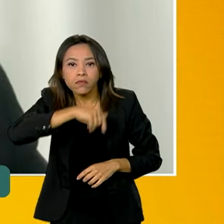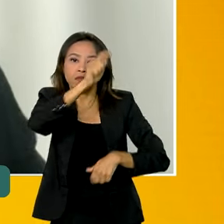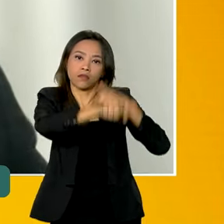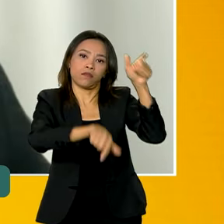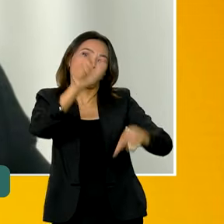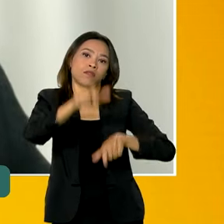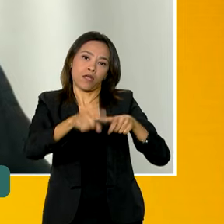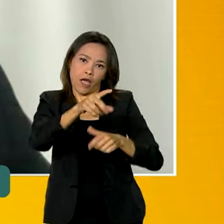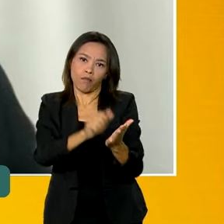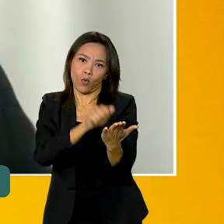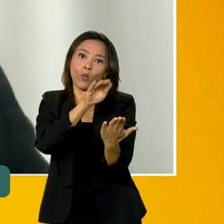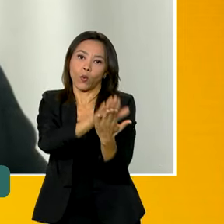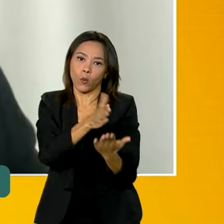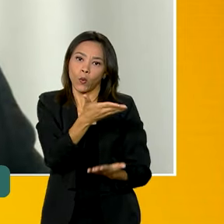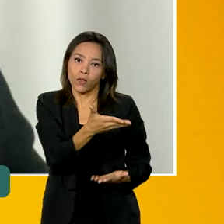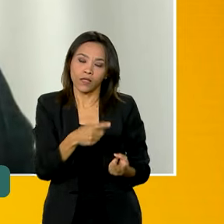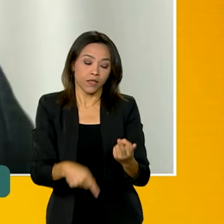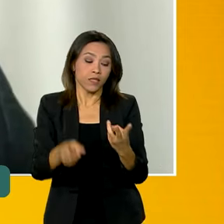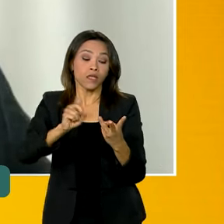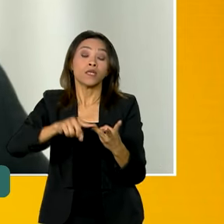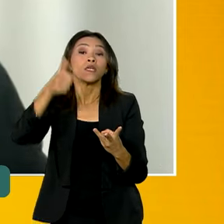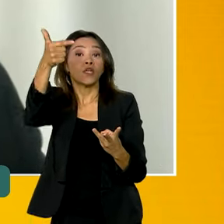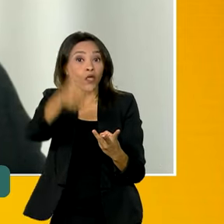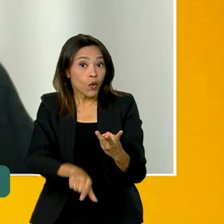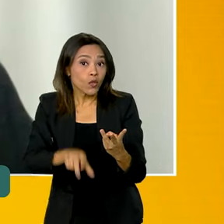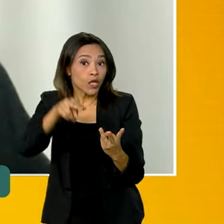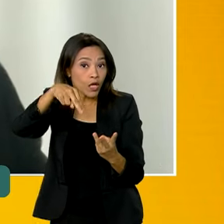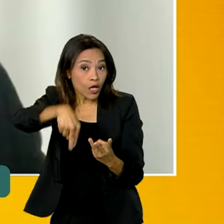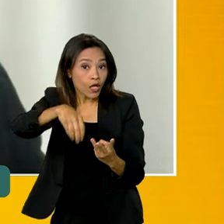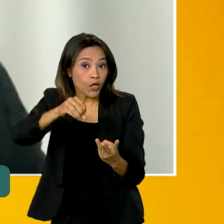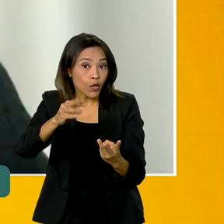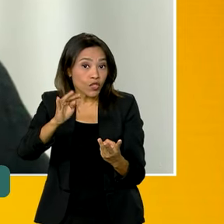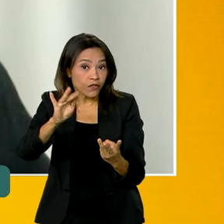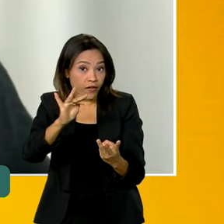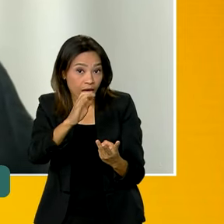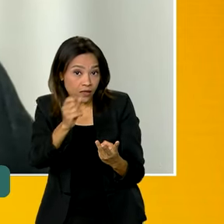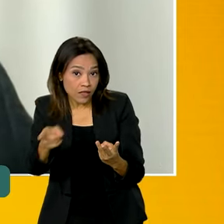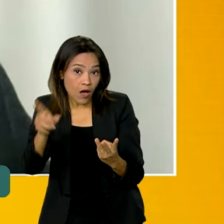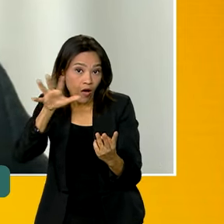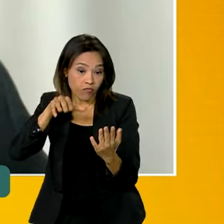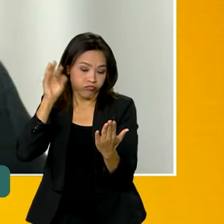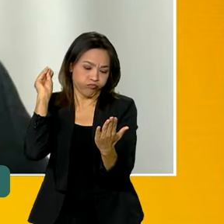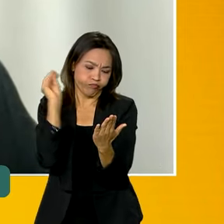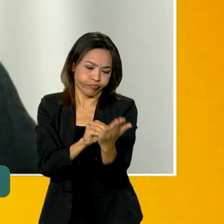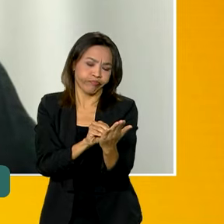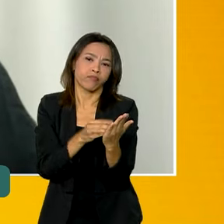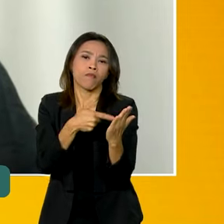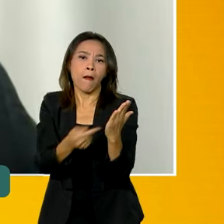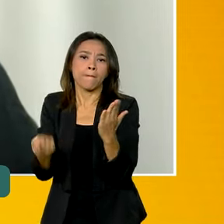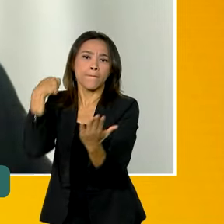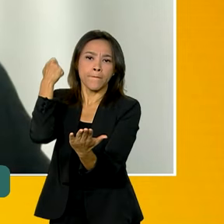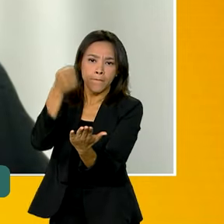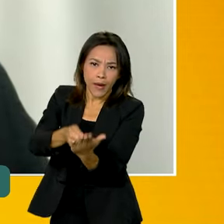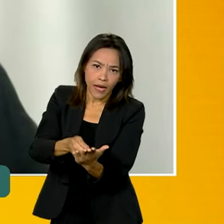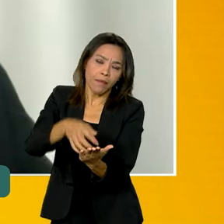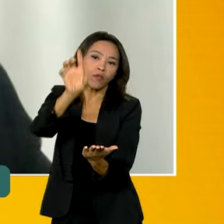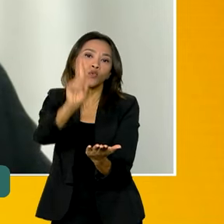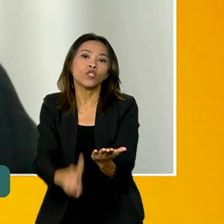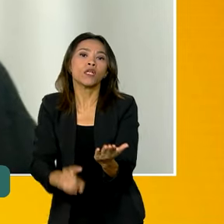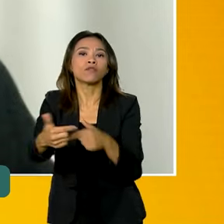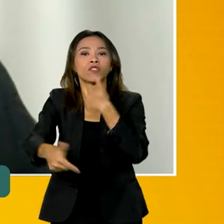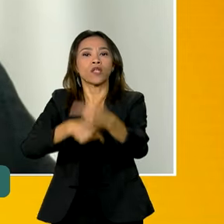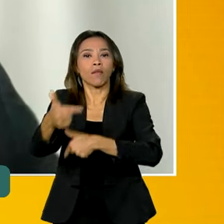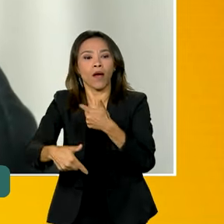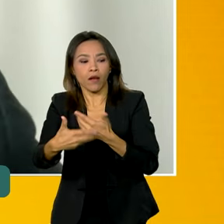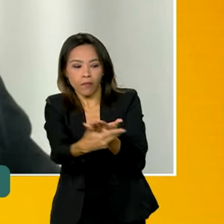simultas, e há notificação também desses exploradores para o pagamento dos direitos trabalhistas a essas crianças